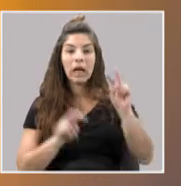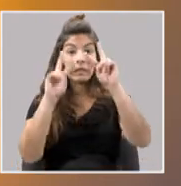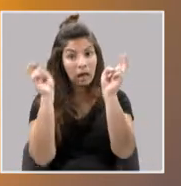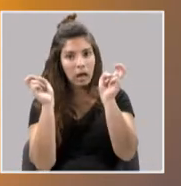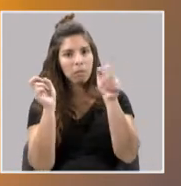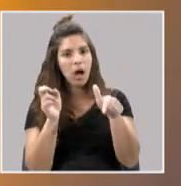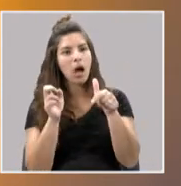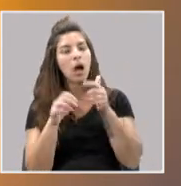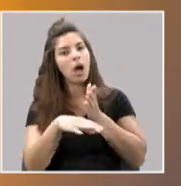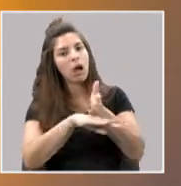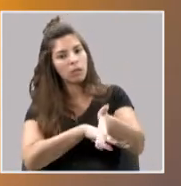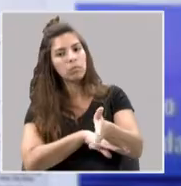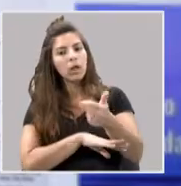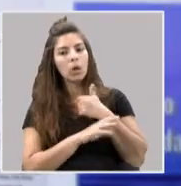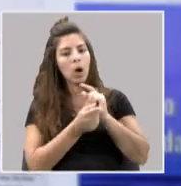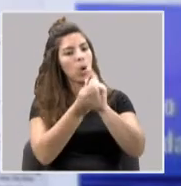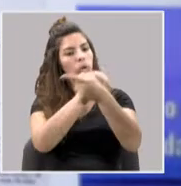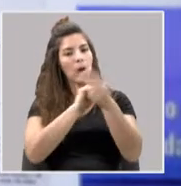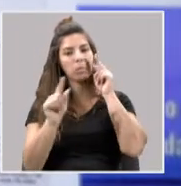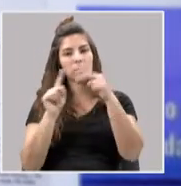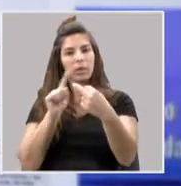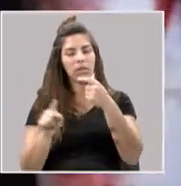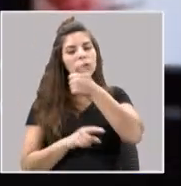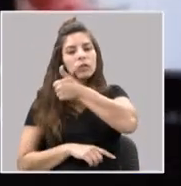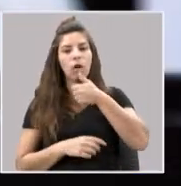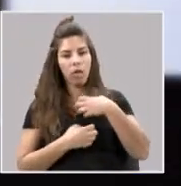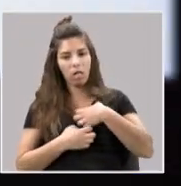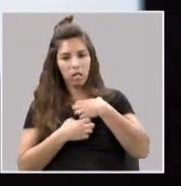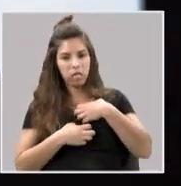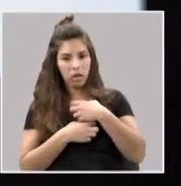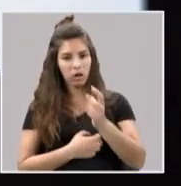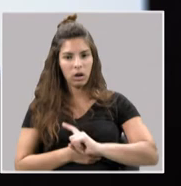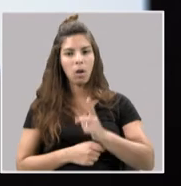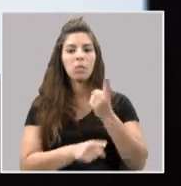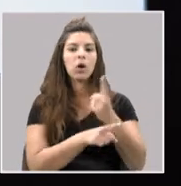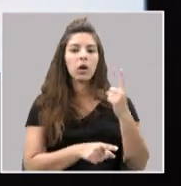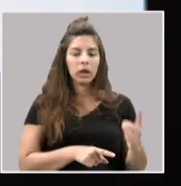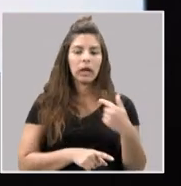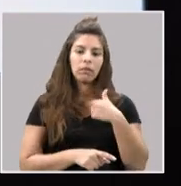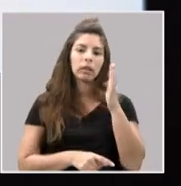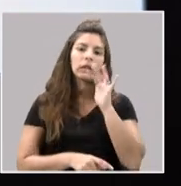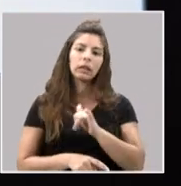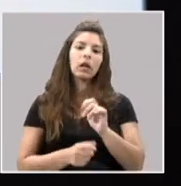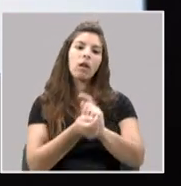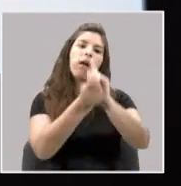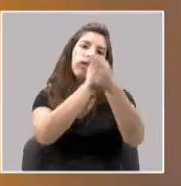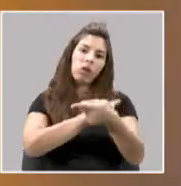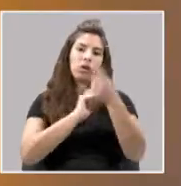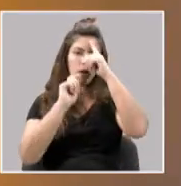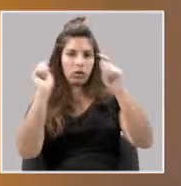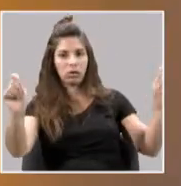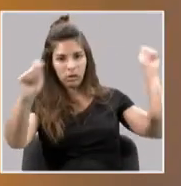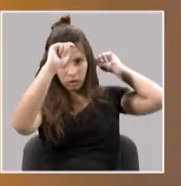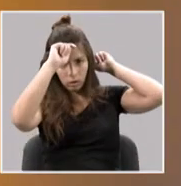Este tema é abordado, mas não da perspectiva de quem sofre. E é isso que talvez me tenha cativado, pensar em colocar no lugar de quem